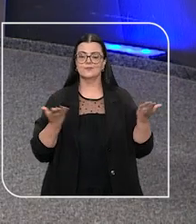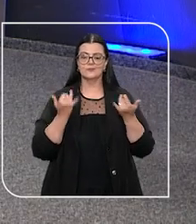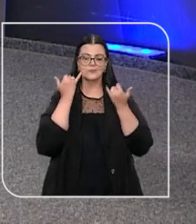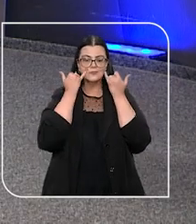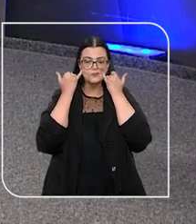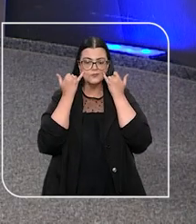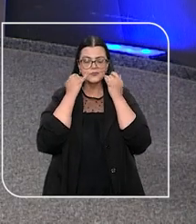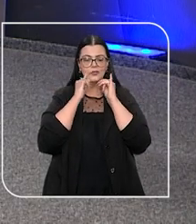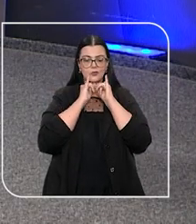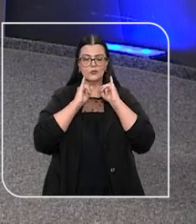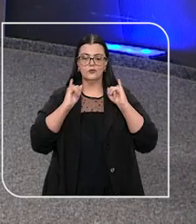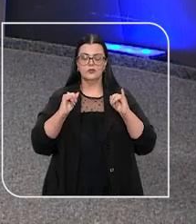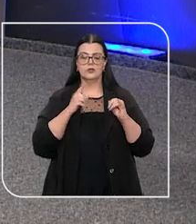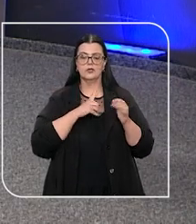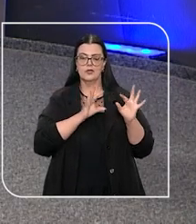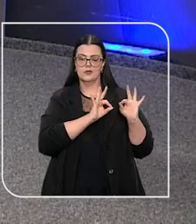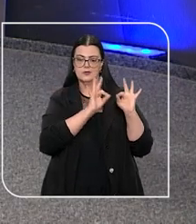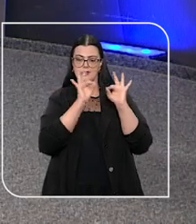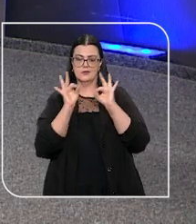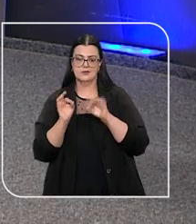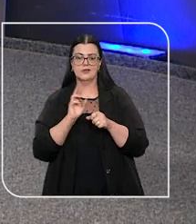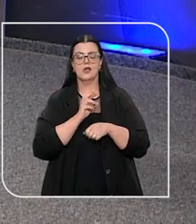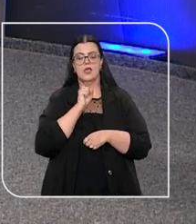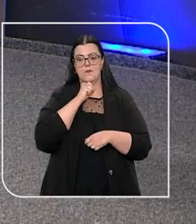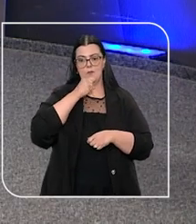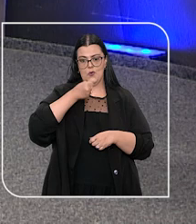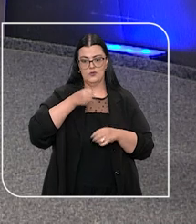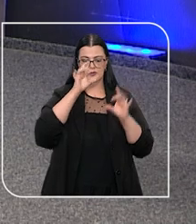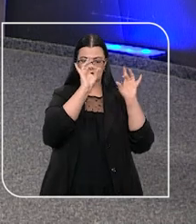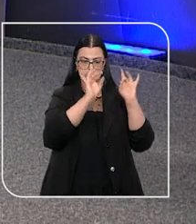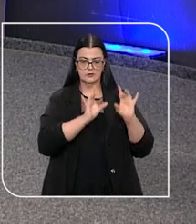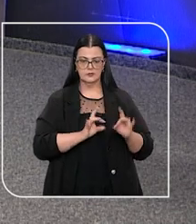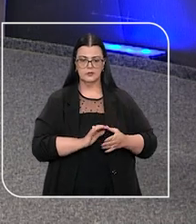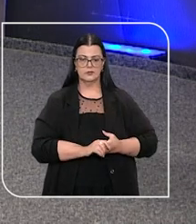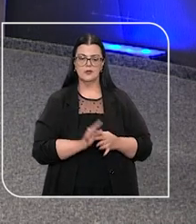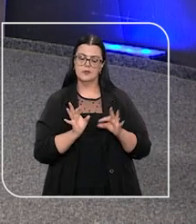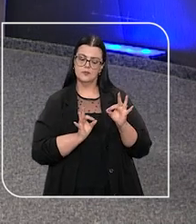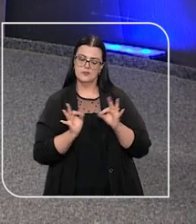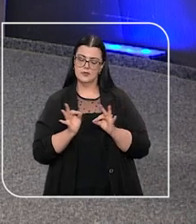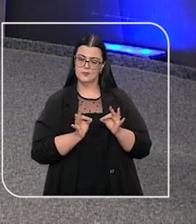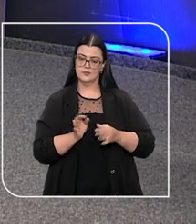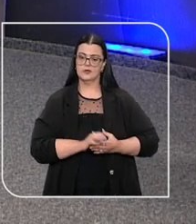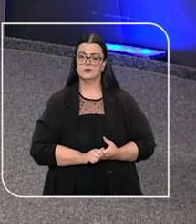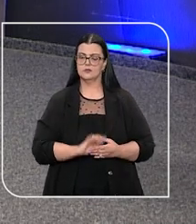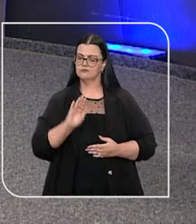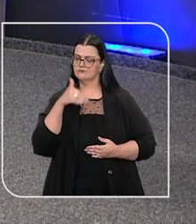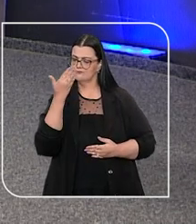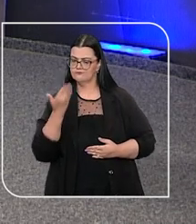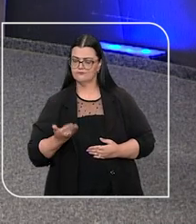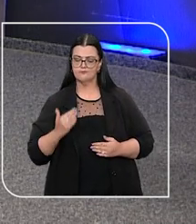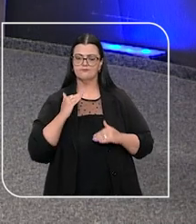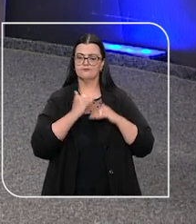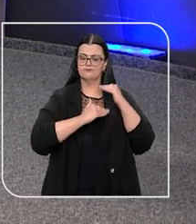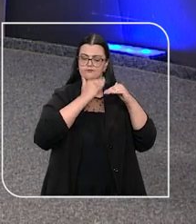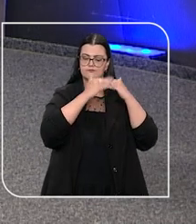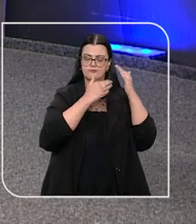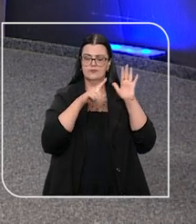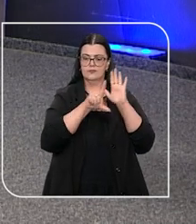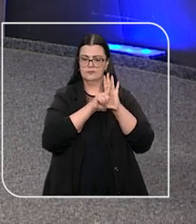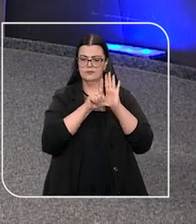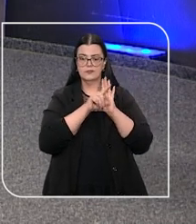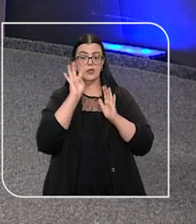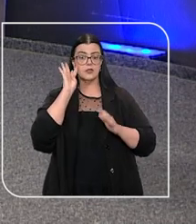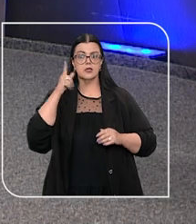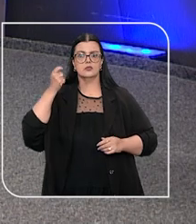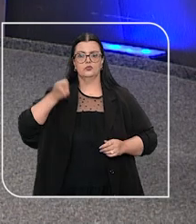STJ Notícias, vamos acompanhar agora uma reportagem especial que eu preparei sobre os avanços legais